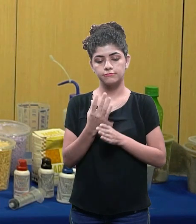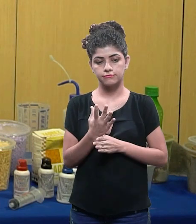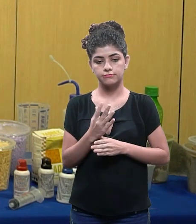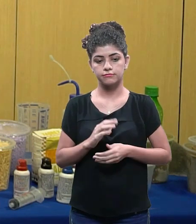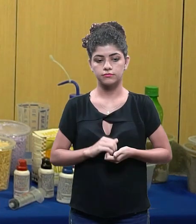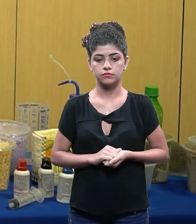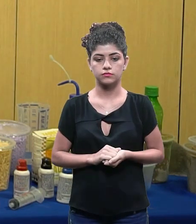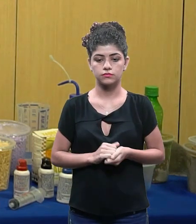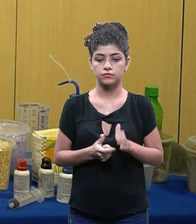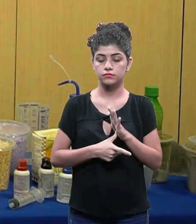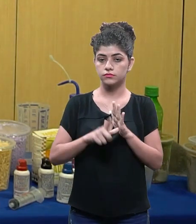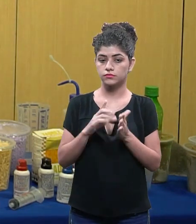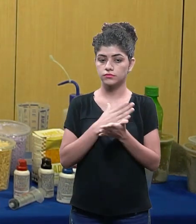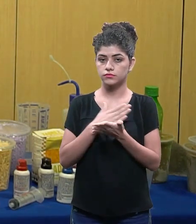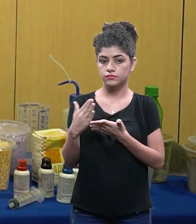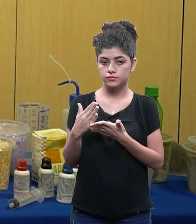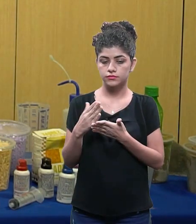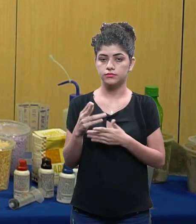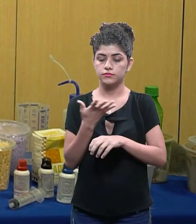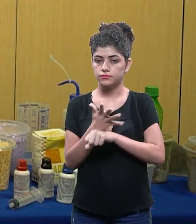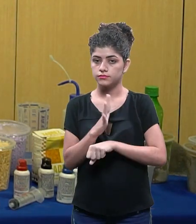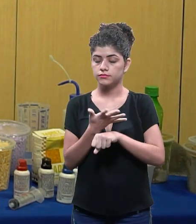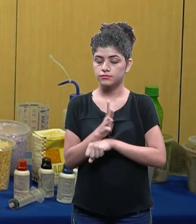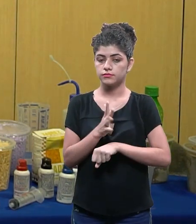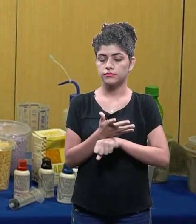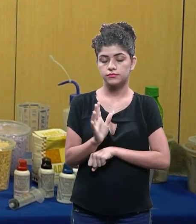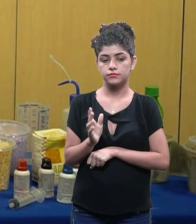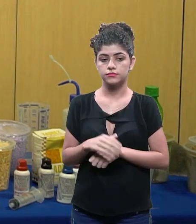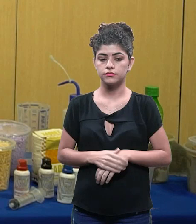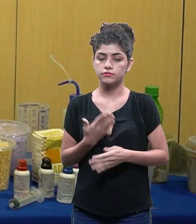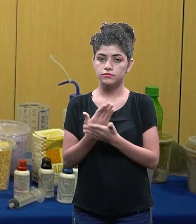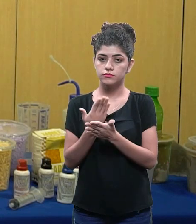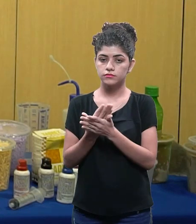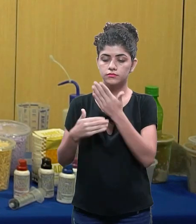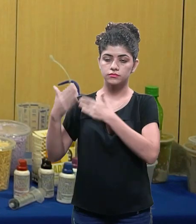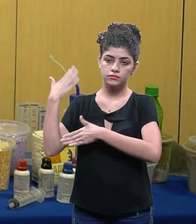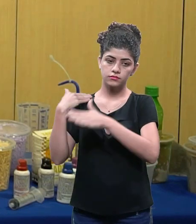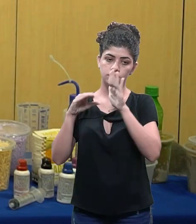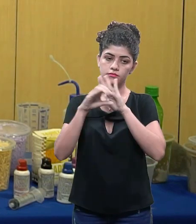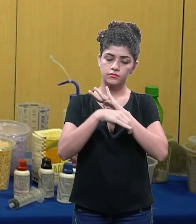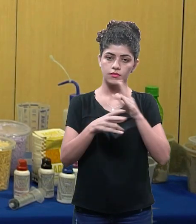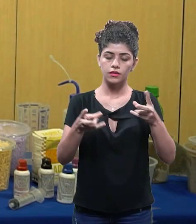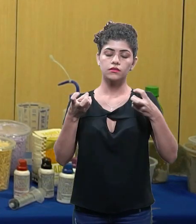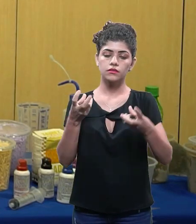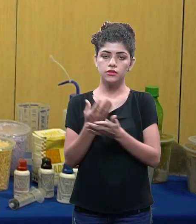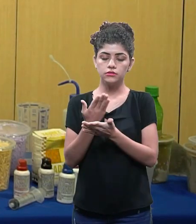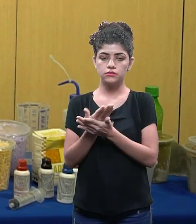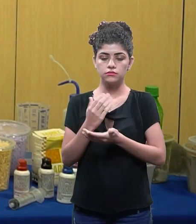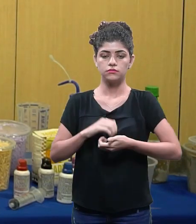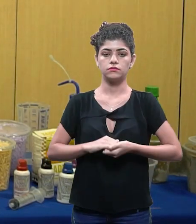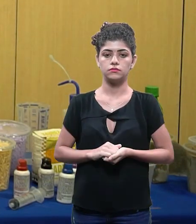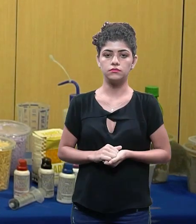cementícios sustentáveis. Antes de começarmos a botar a mão na prática, vamos rever alguns conceitos que a gente vem observando durante todo esse curso.